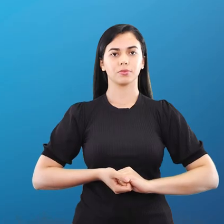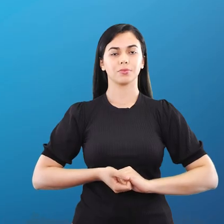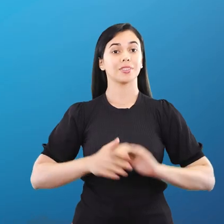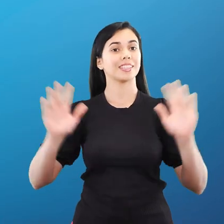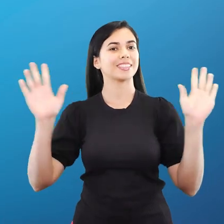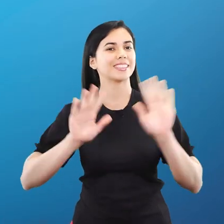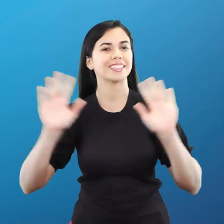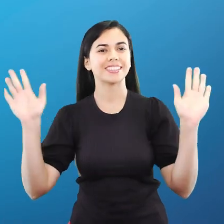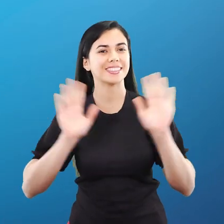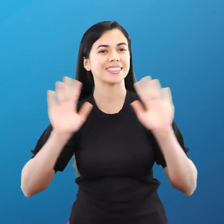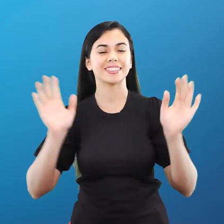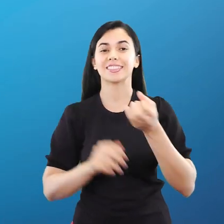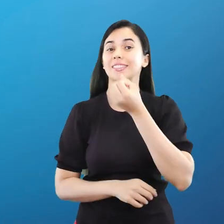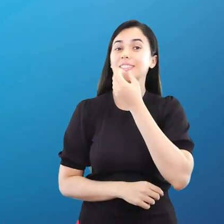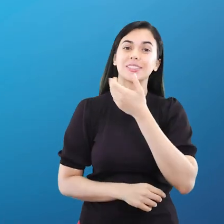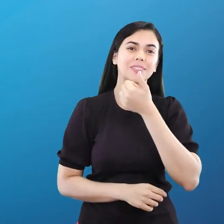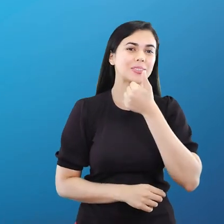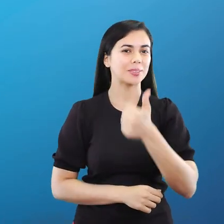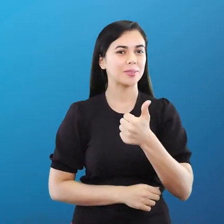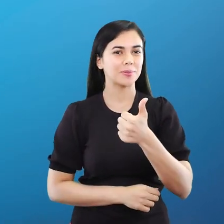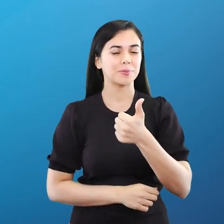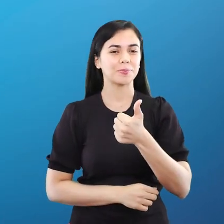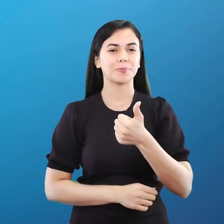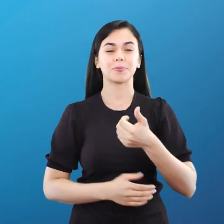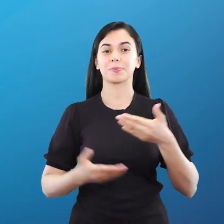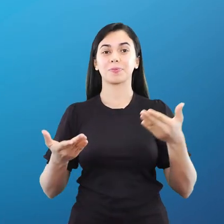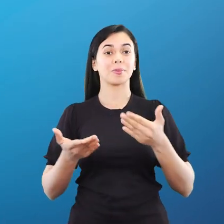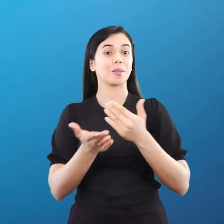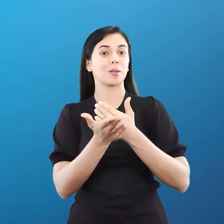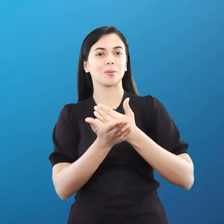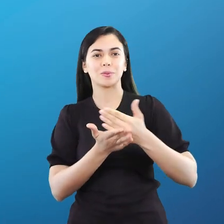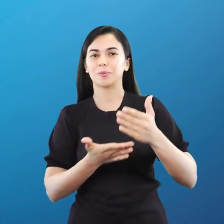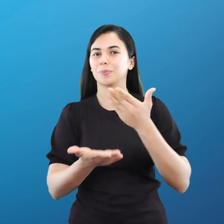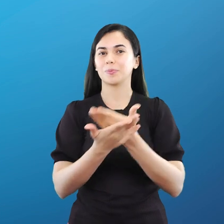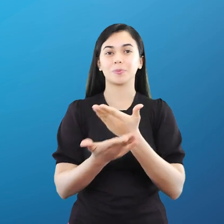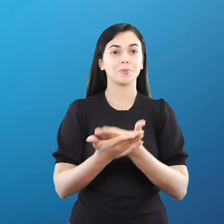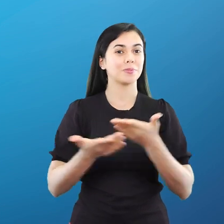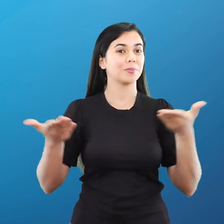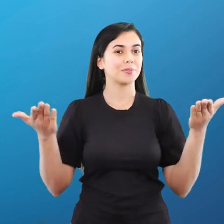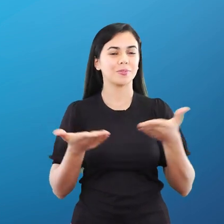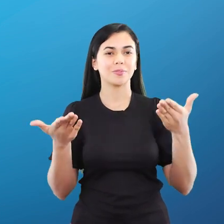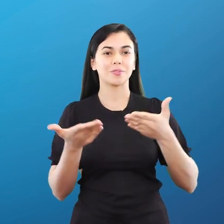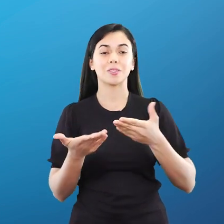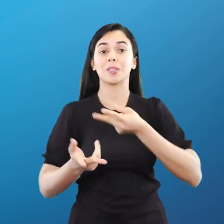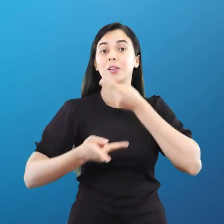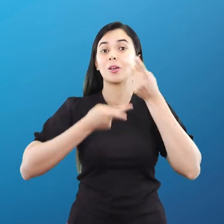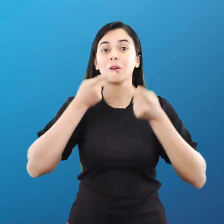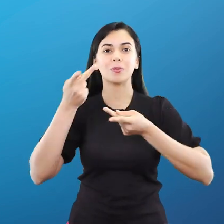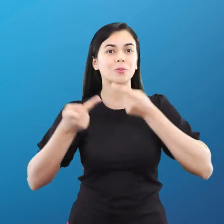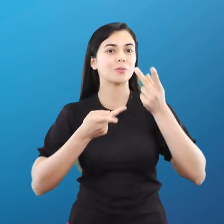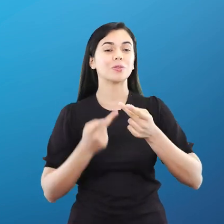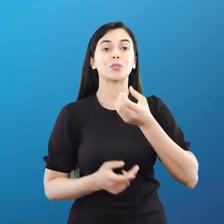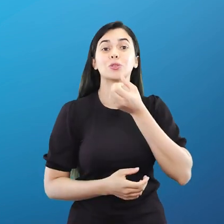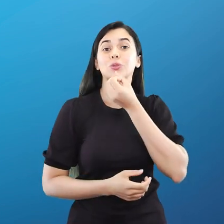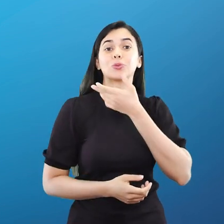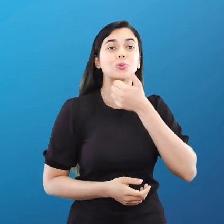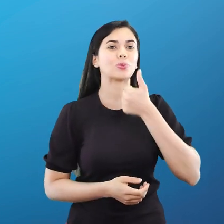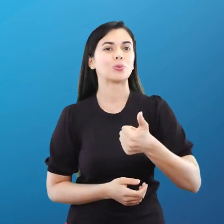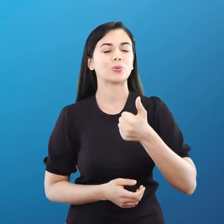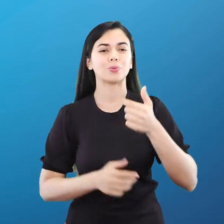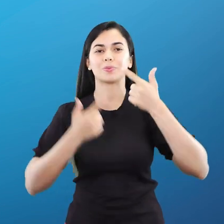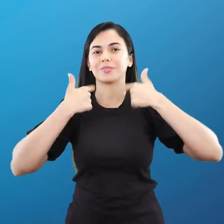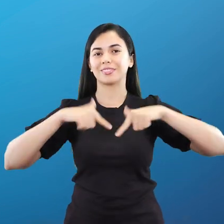Olá, como ça va? Tudo bem? Eu começo essa aula de hoje falando tudo bem com vocês em francês.